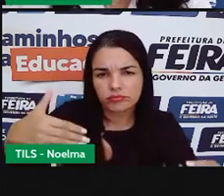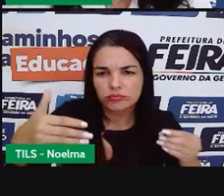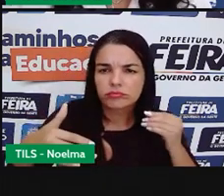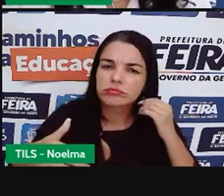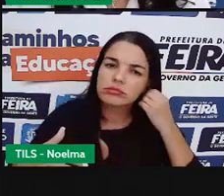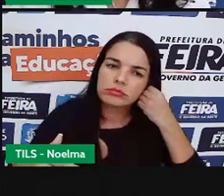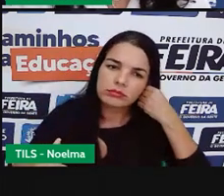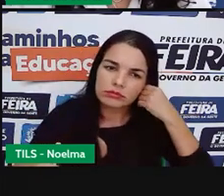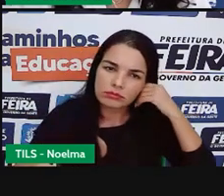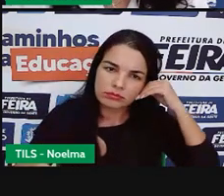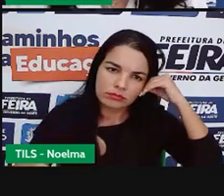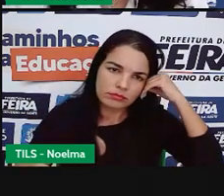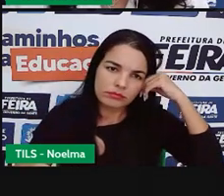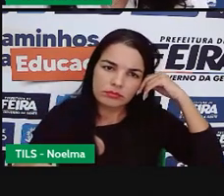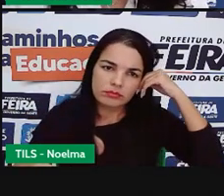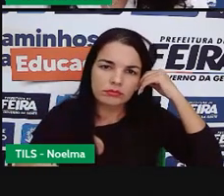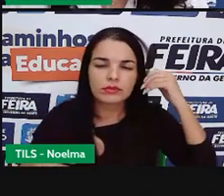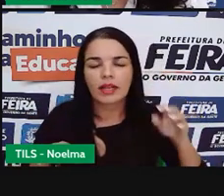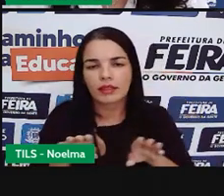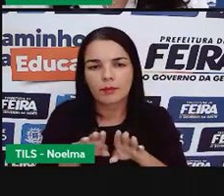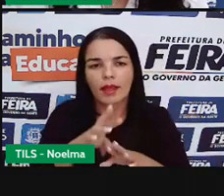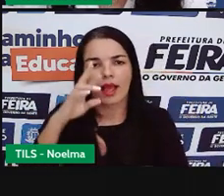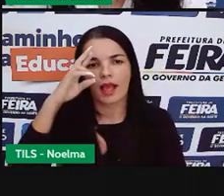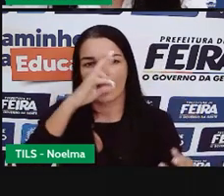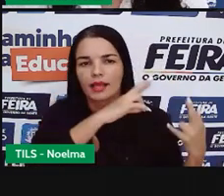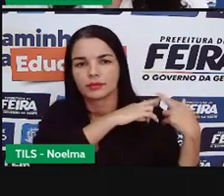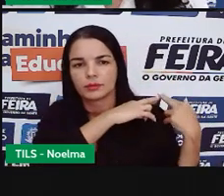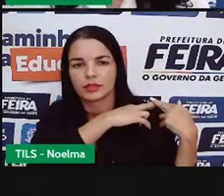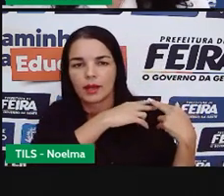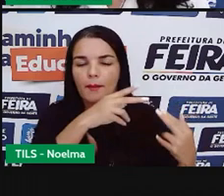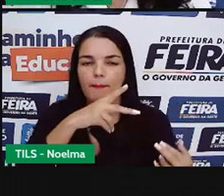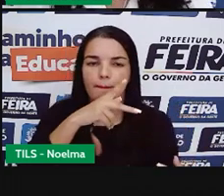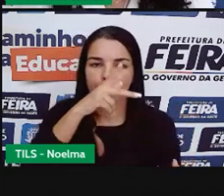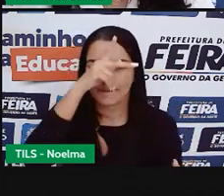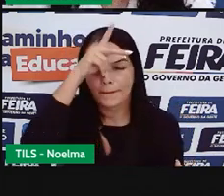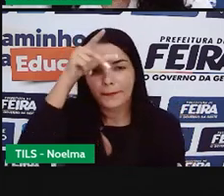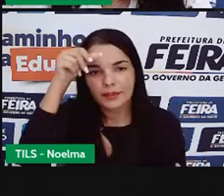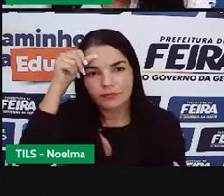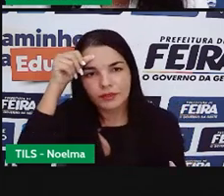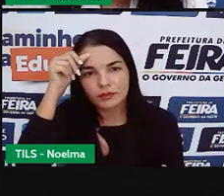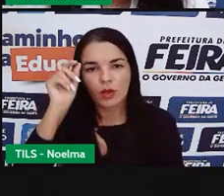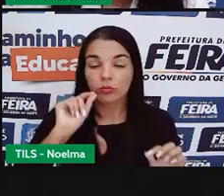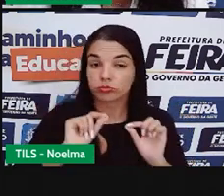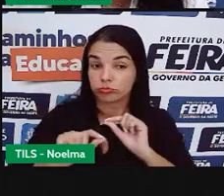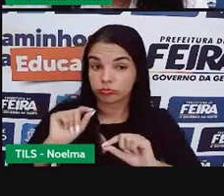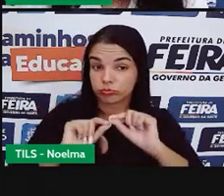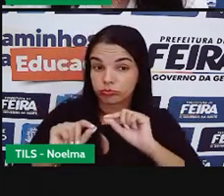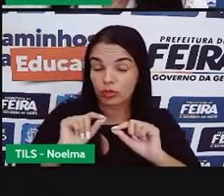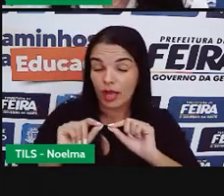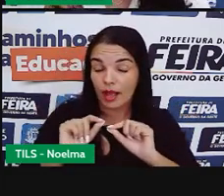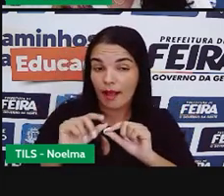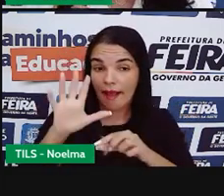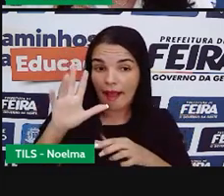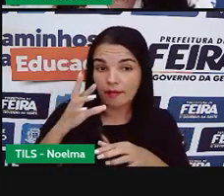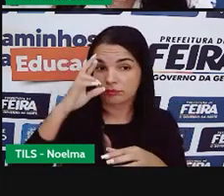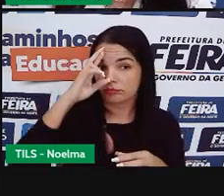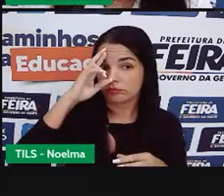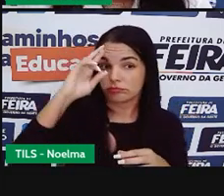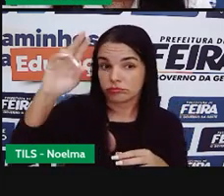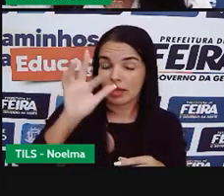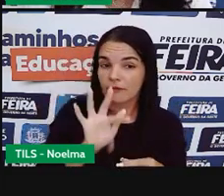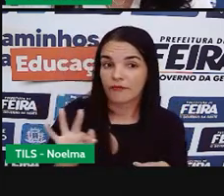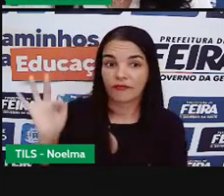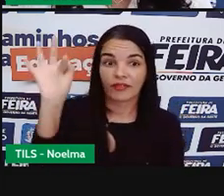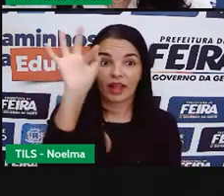responsabilidades de um prefeito. Segundo o Tribunal Superior Eleitoral, cabe